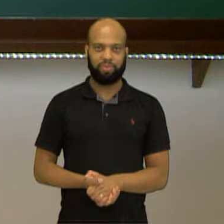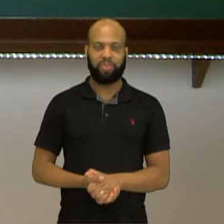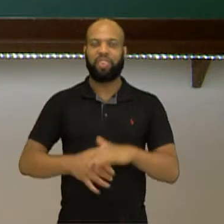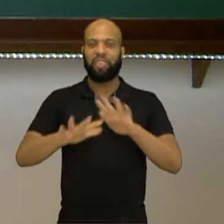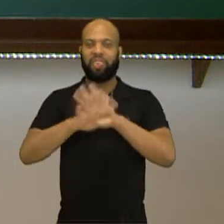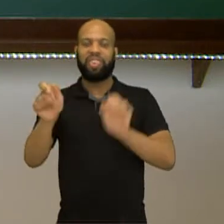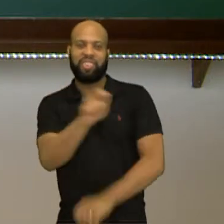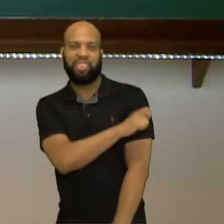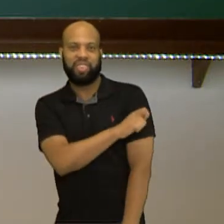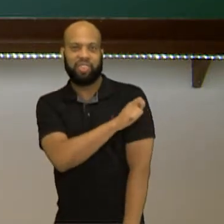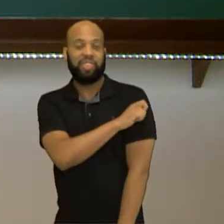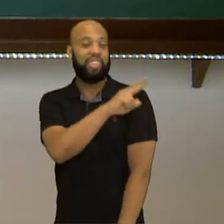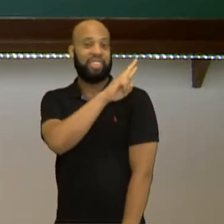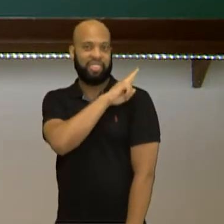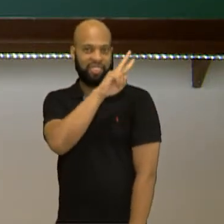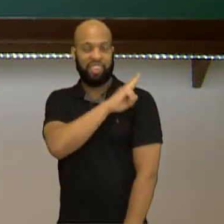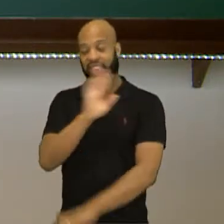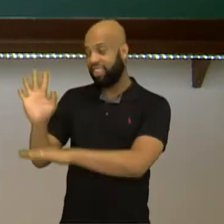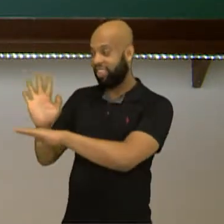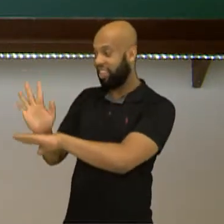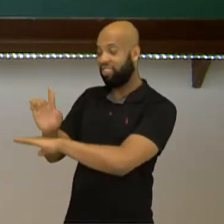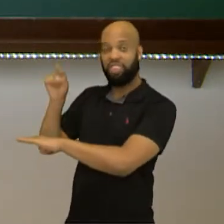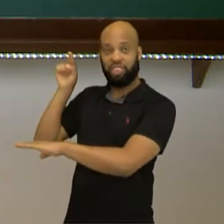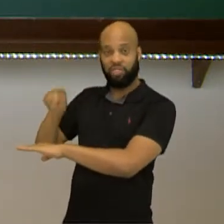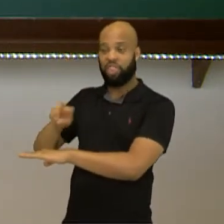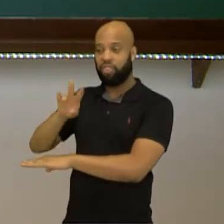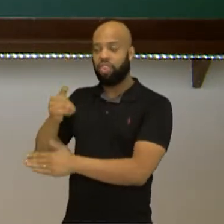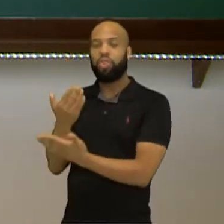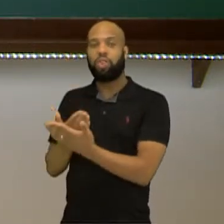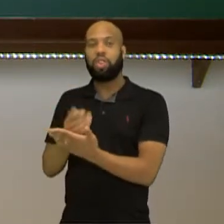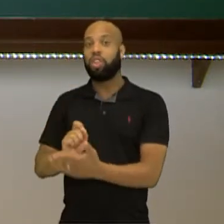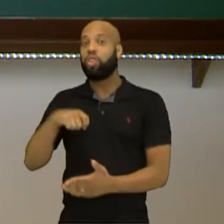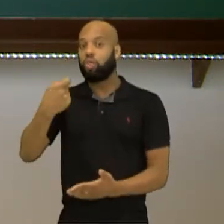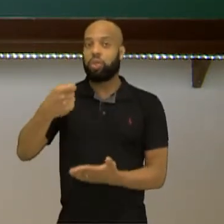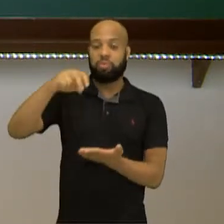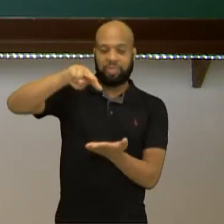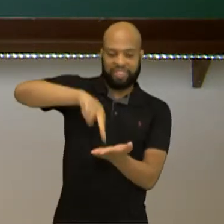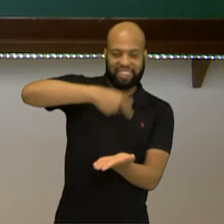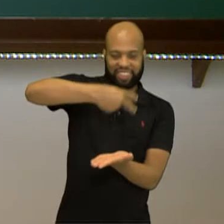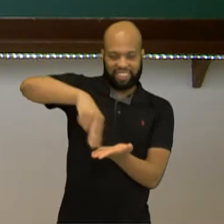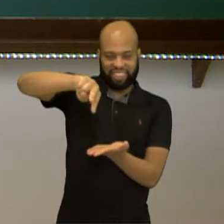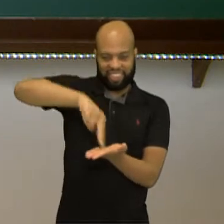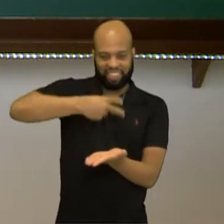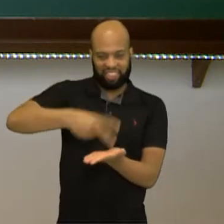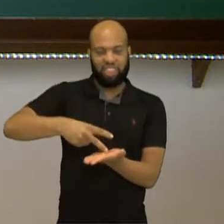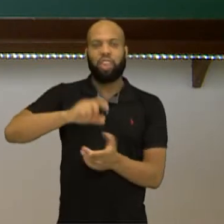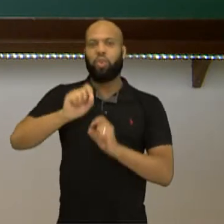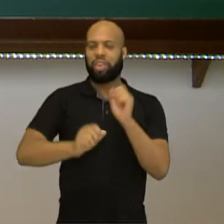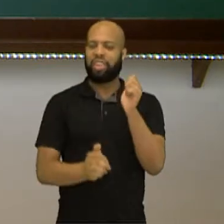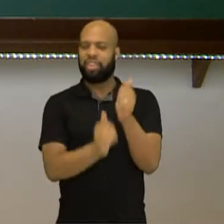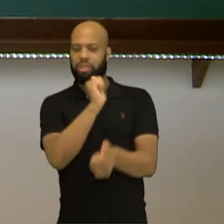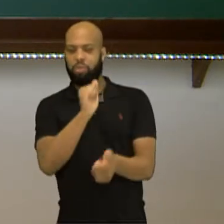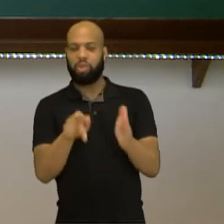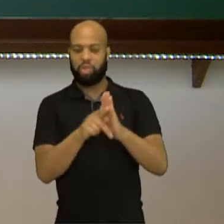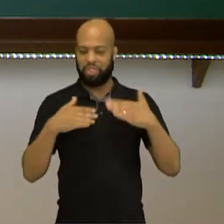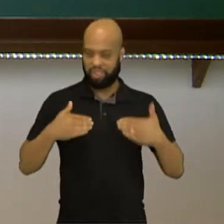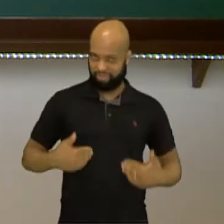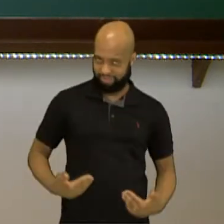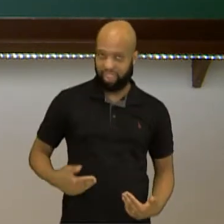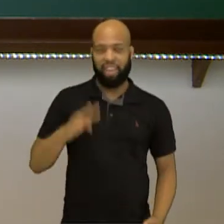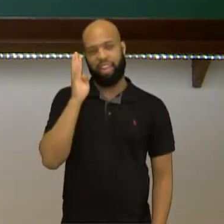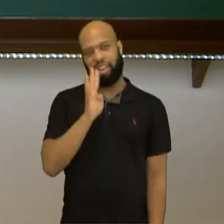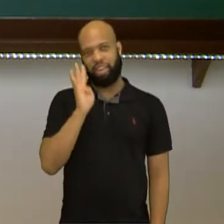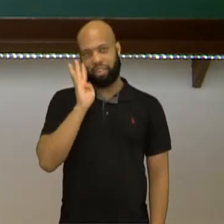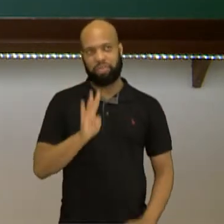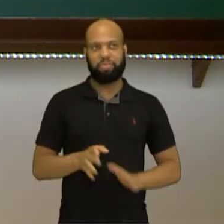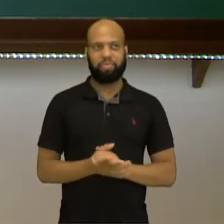Olá estudantes da segunda série, nesse vídeo nós vamos falar sobre o skate, que é uma prática corporal de aventura muito